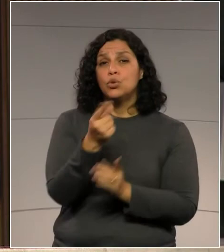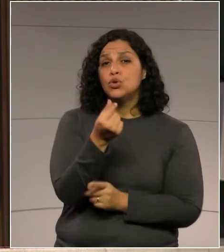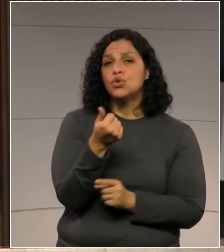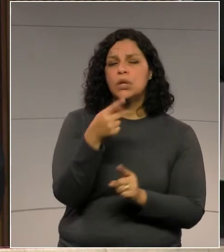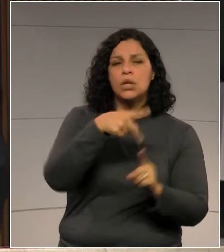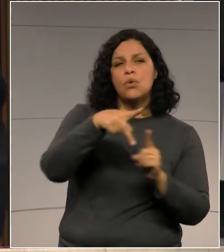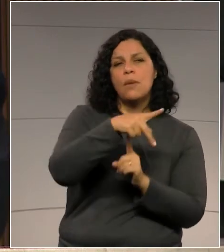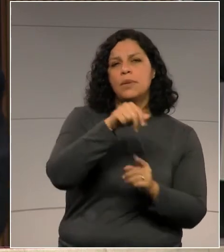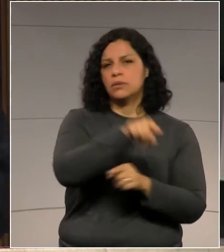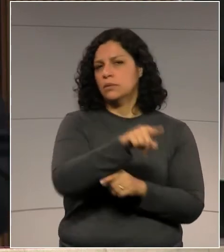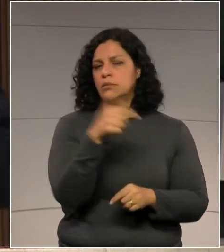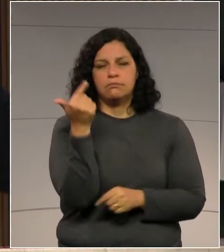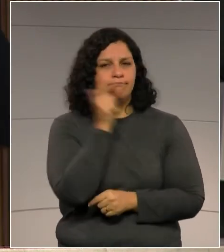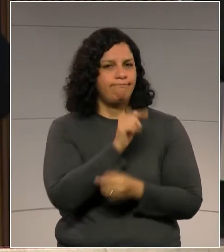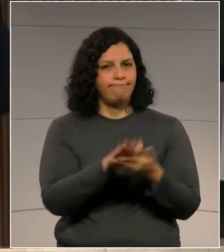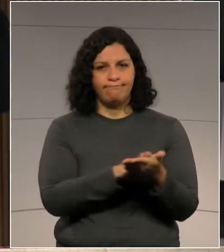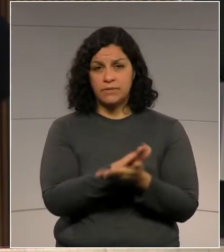fundo